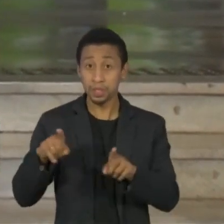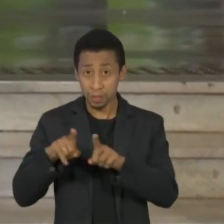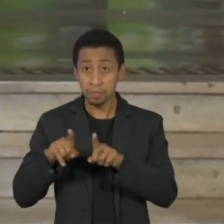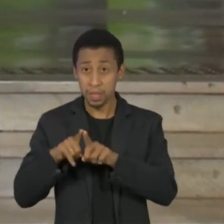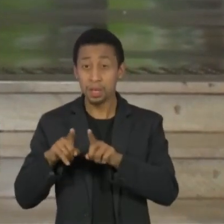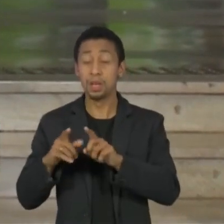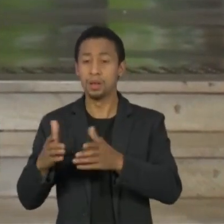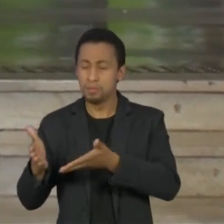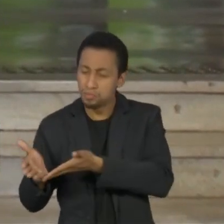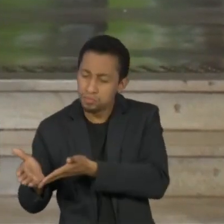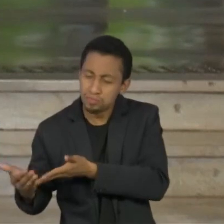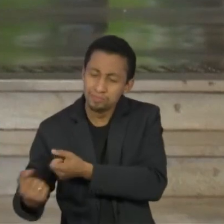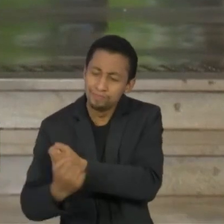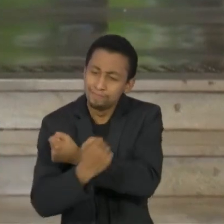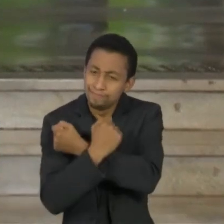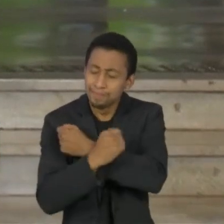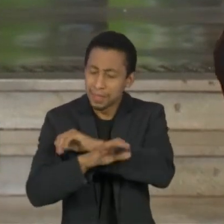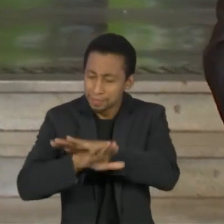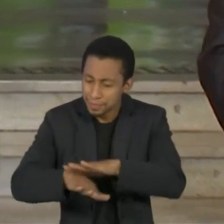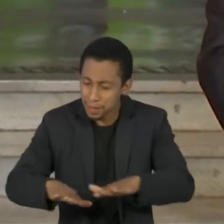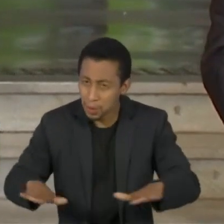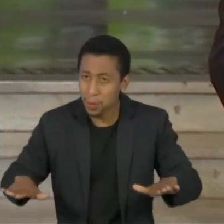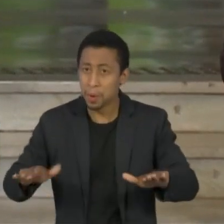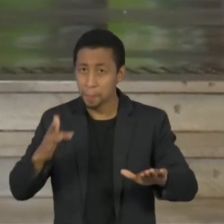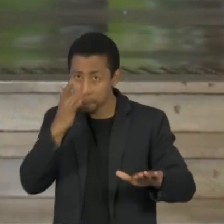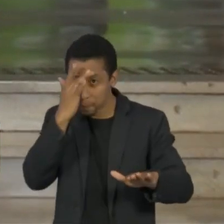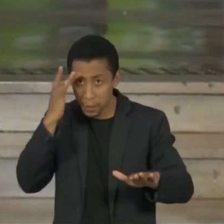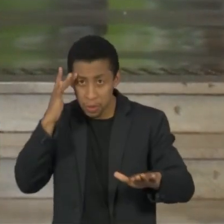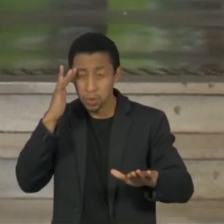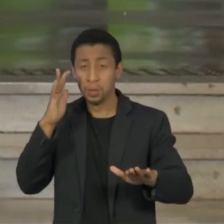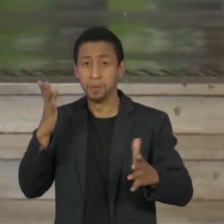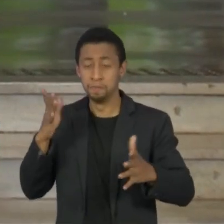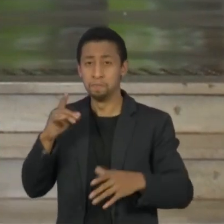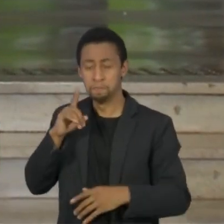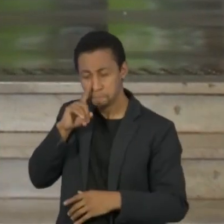acolhidos, menores e pessoas em situação de rua.